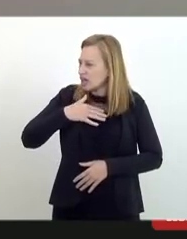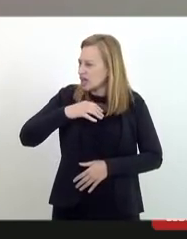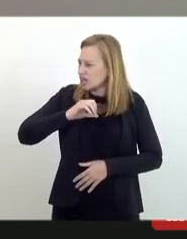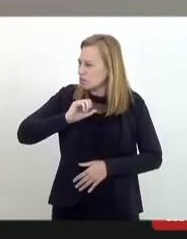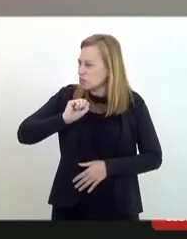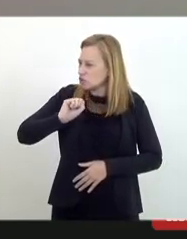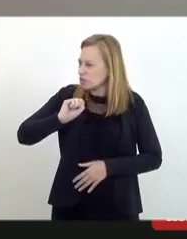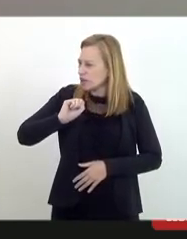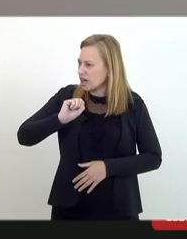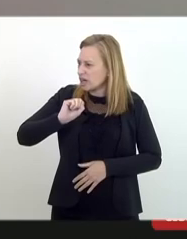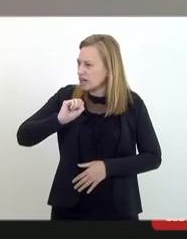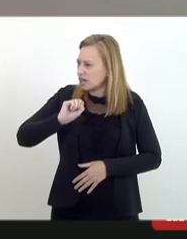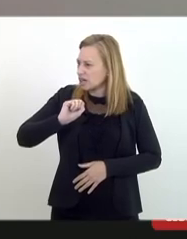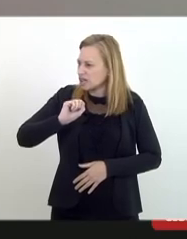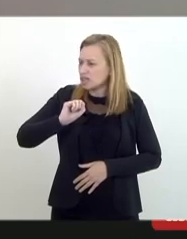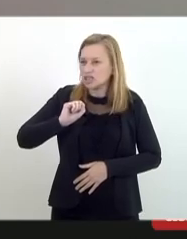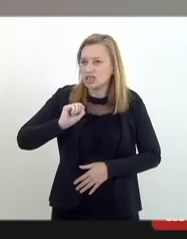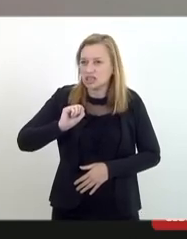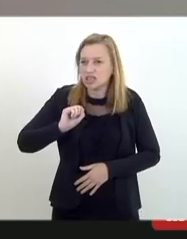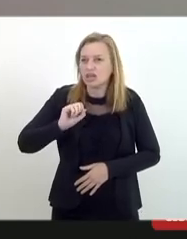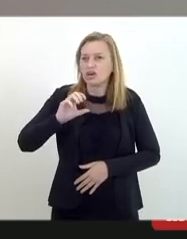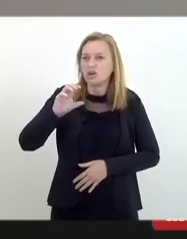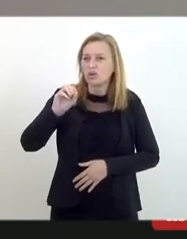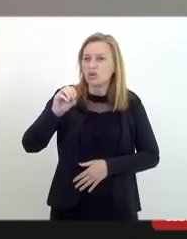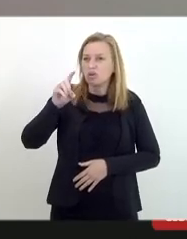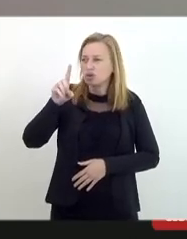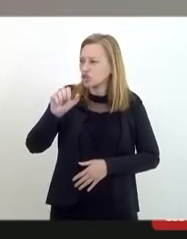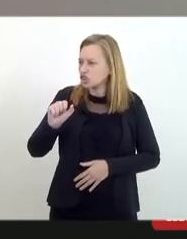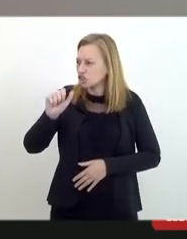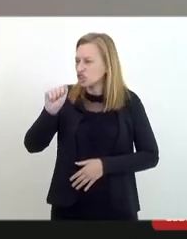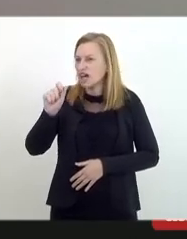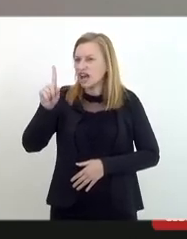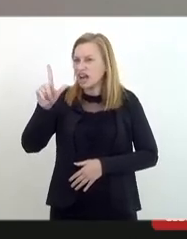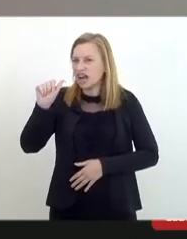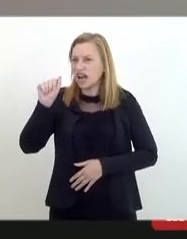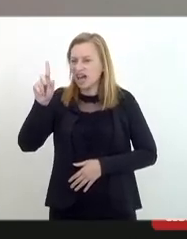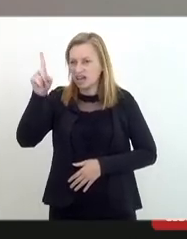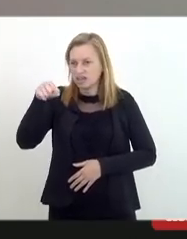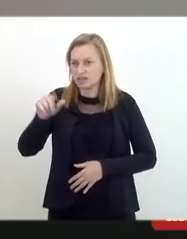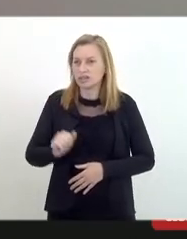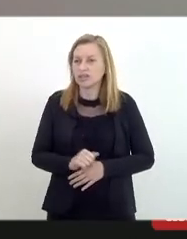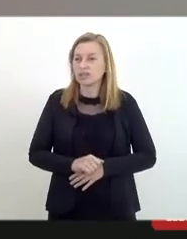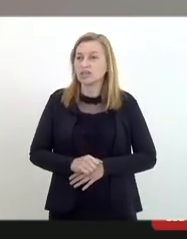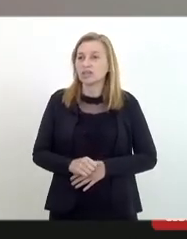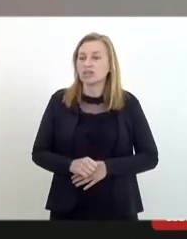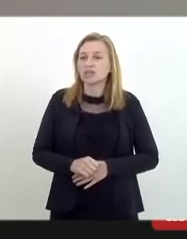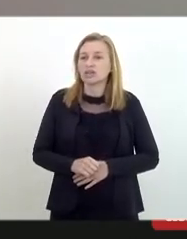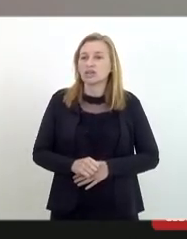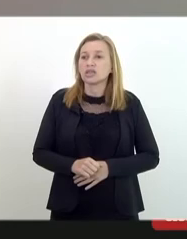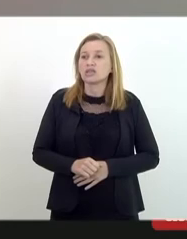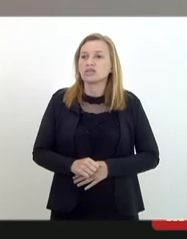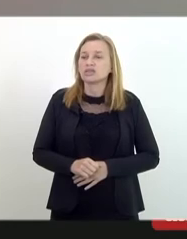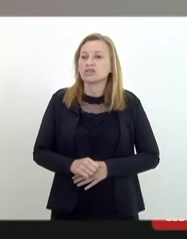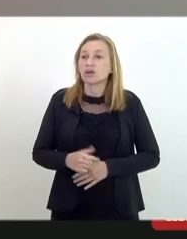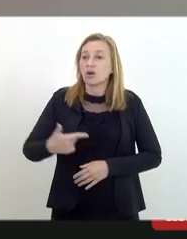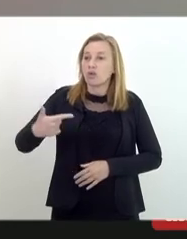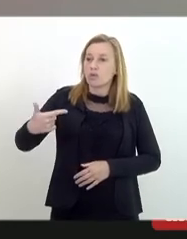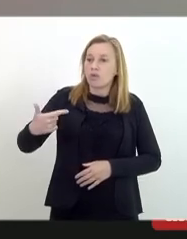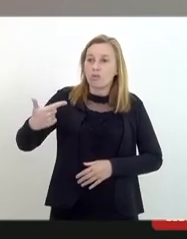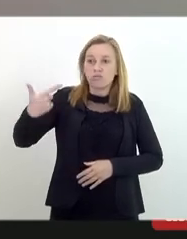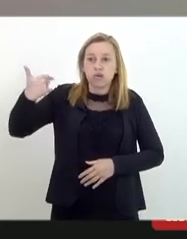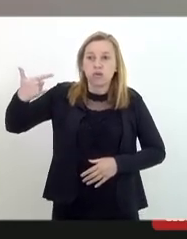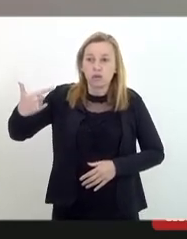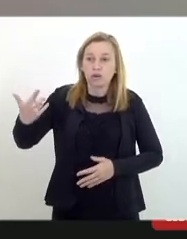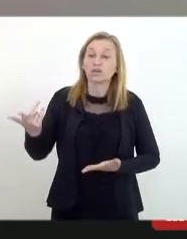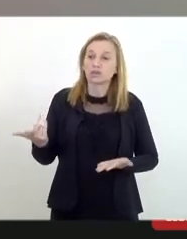defesa dos direitos humanos do Rio de Janeiro qual foi o problema? foi atacado ele sofreu atentado a bala na saída de um